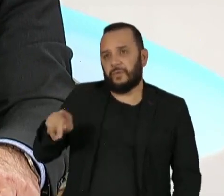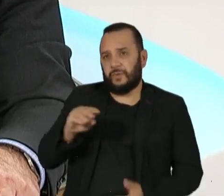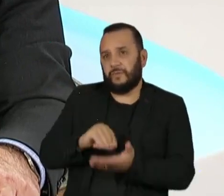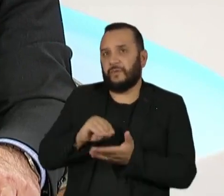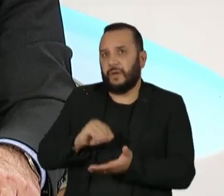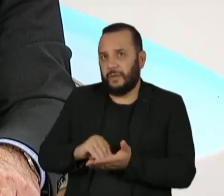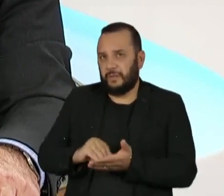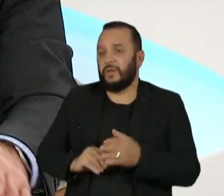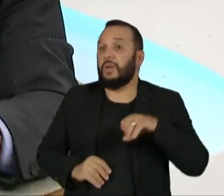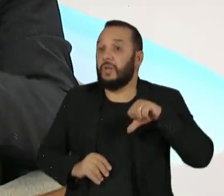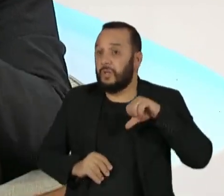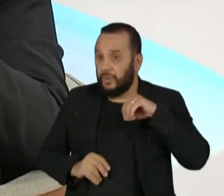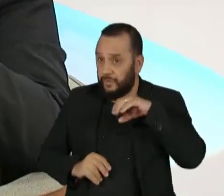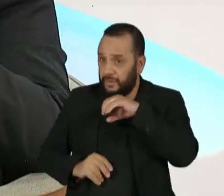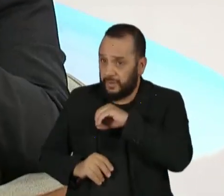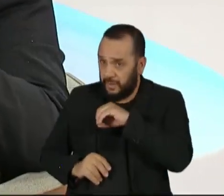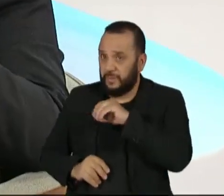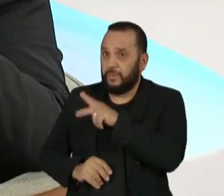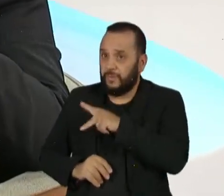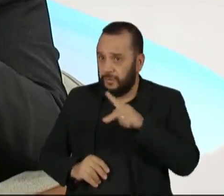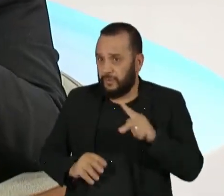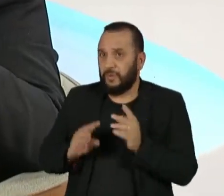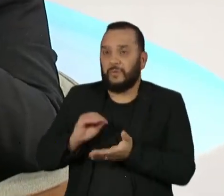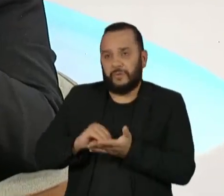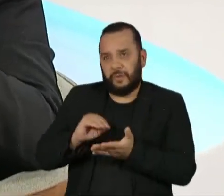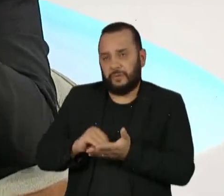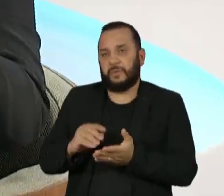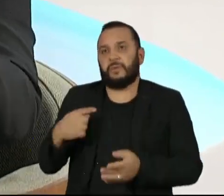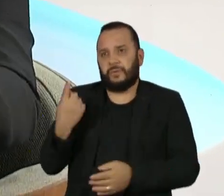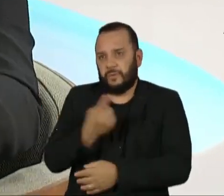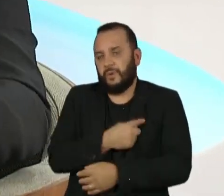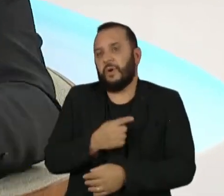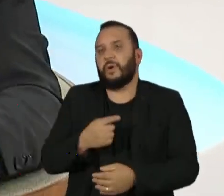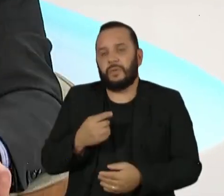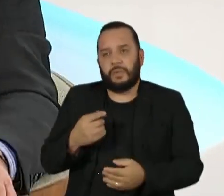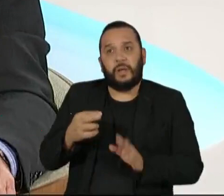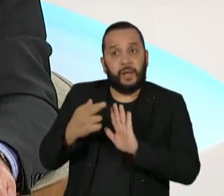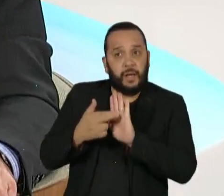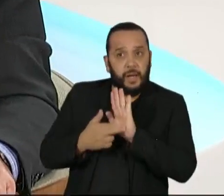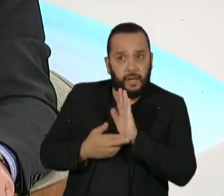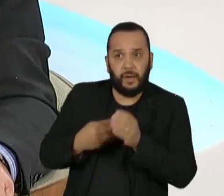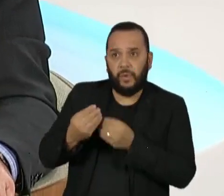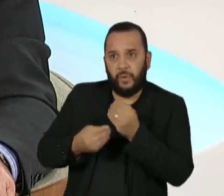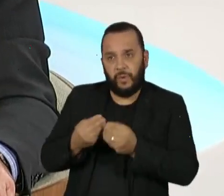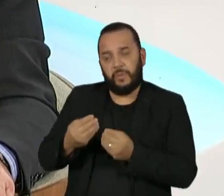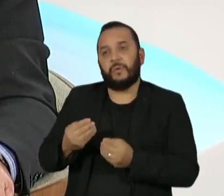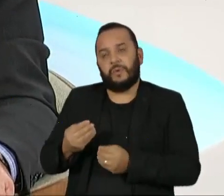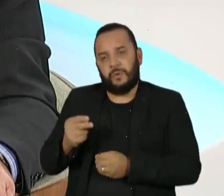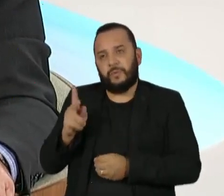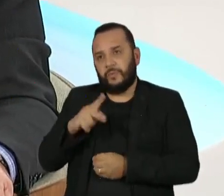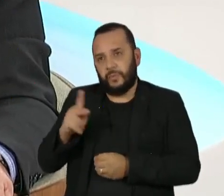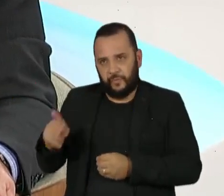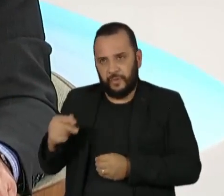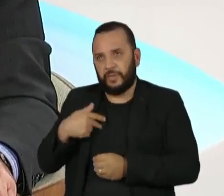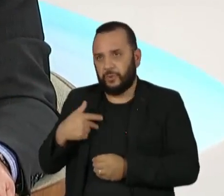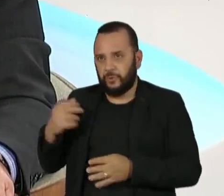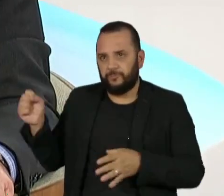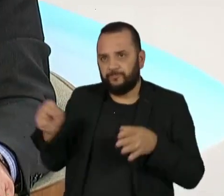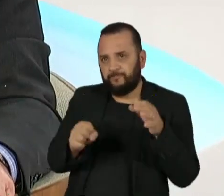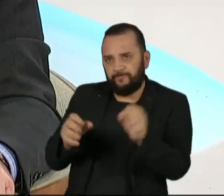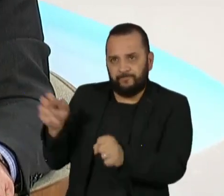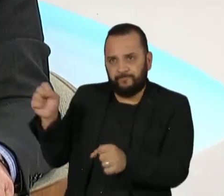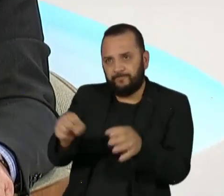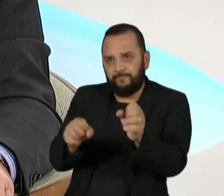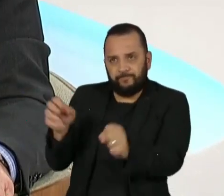900 faltando. O que nós tínhamos que fazer? Bom, nós temos uma política para a reposição desses professores. E eu não posso